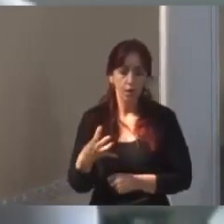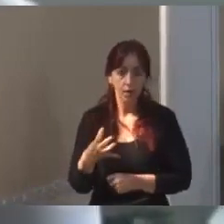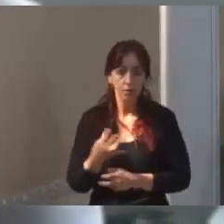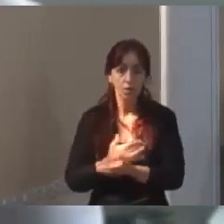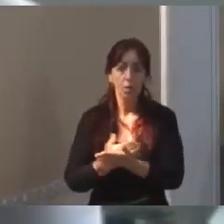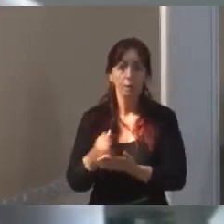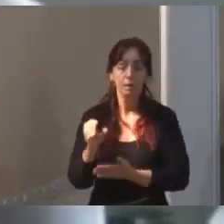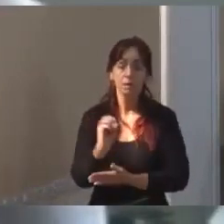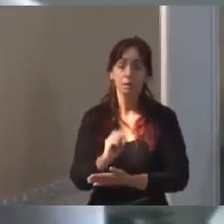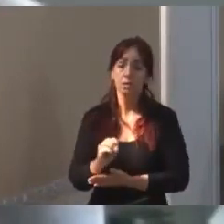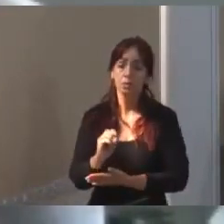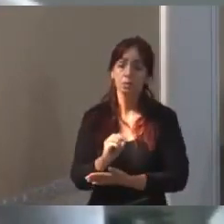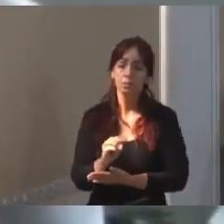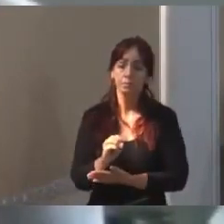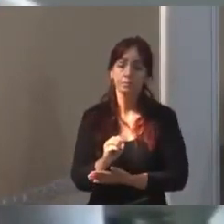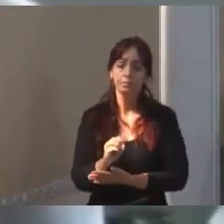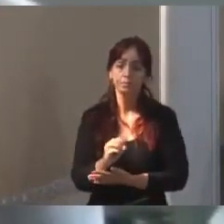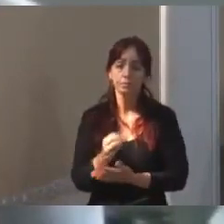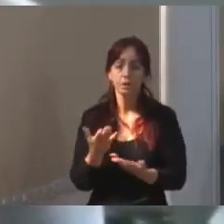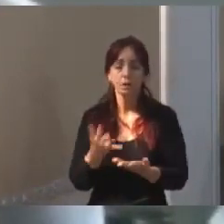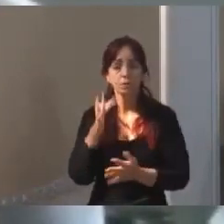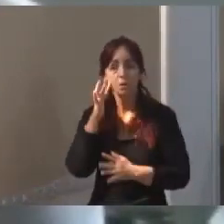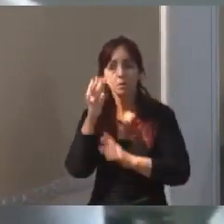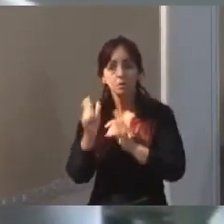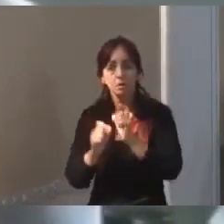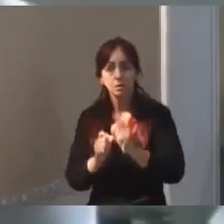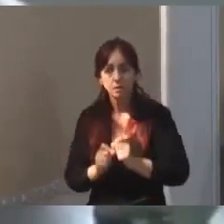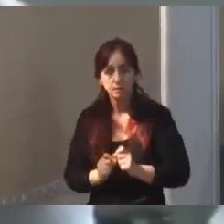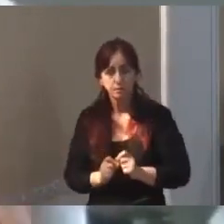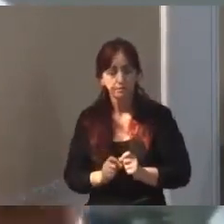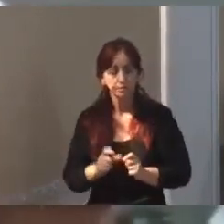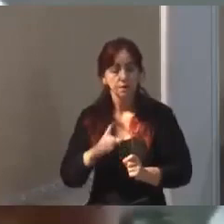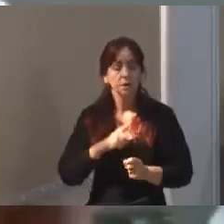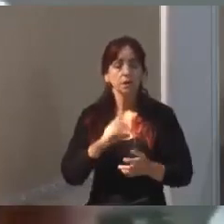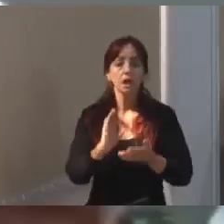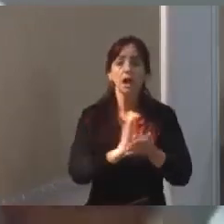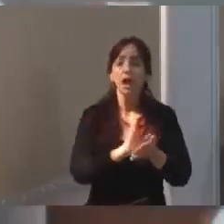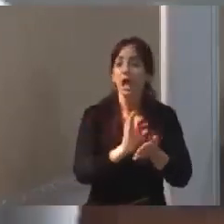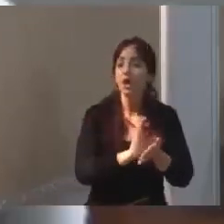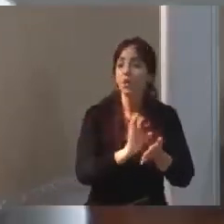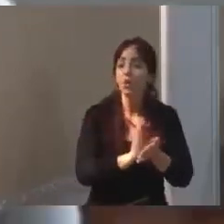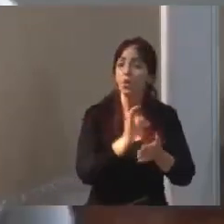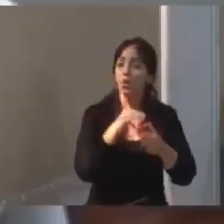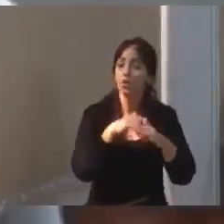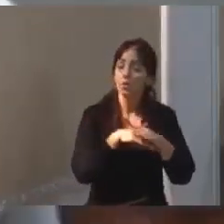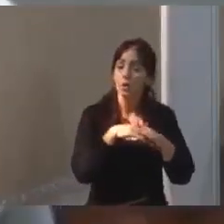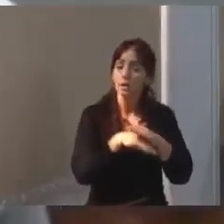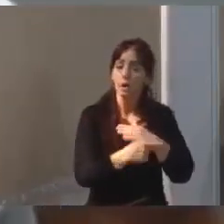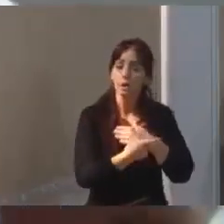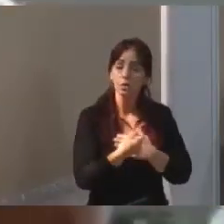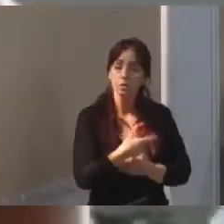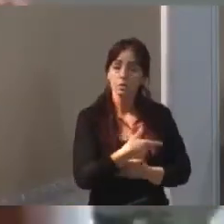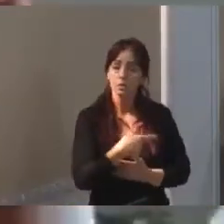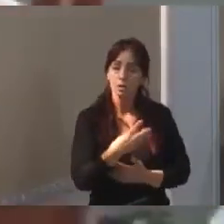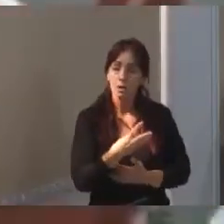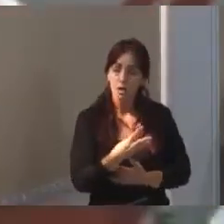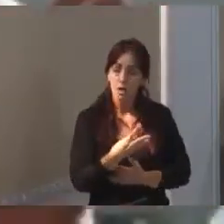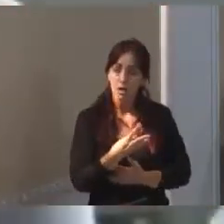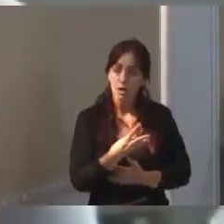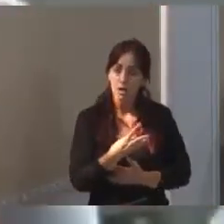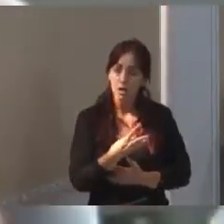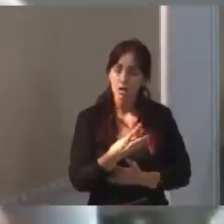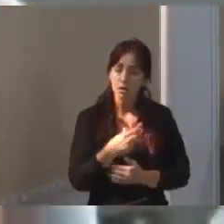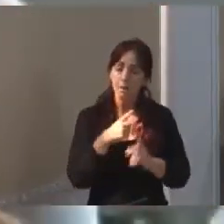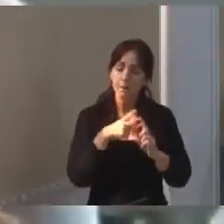zero. Então, vamos imaginar que mesmo que eu tenha recurso, sobra de recurso de 2023, no cenário